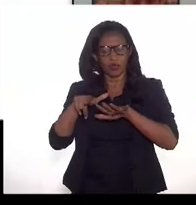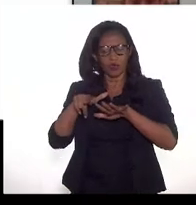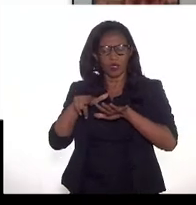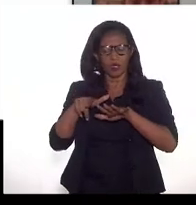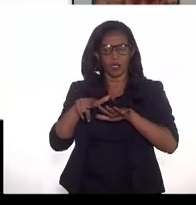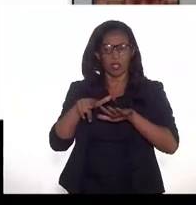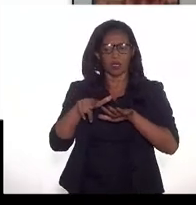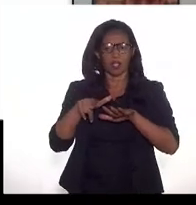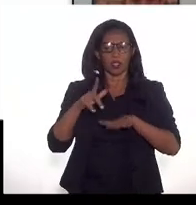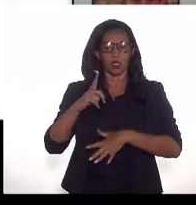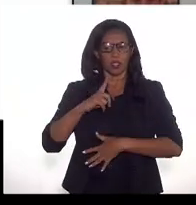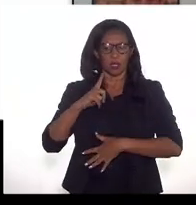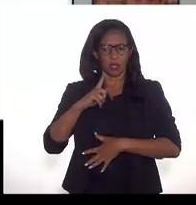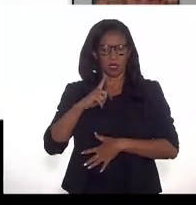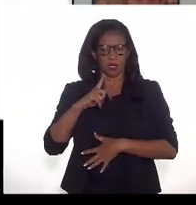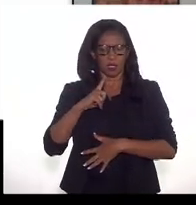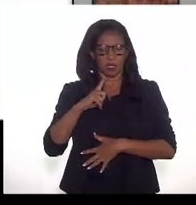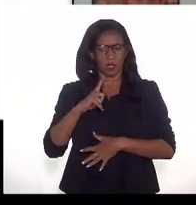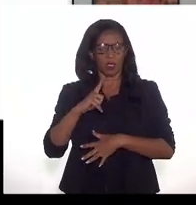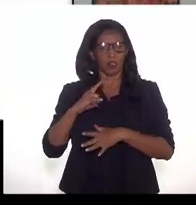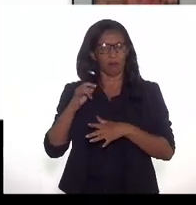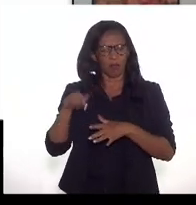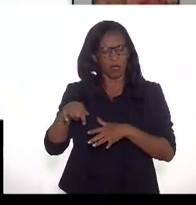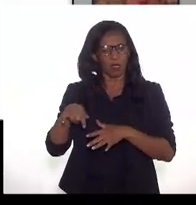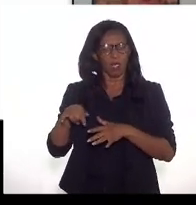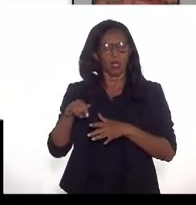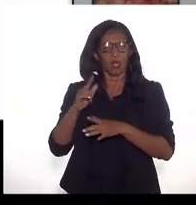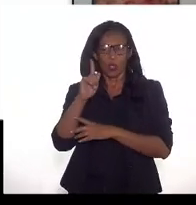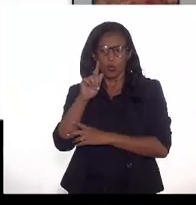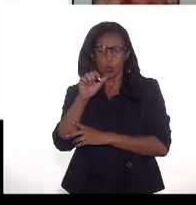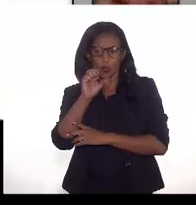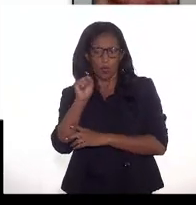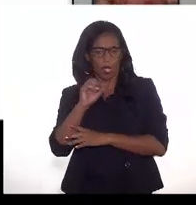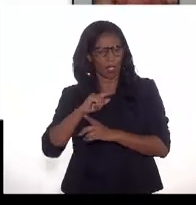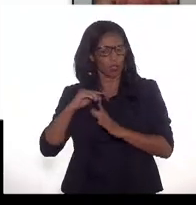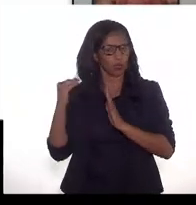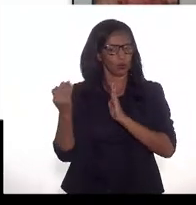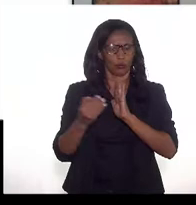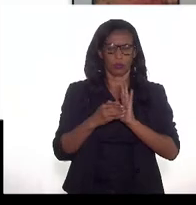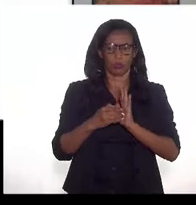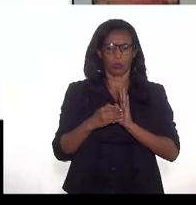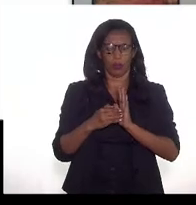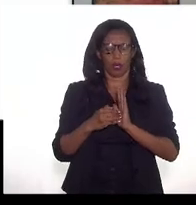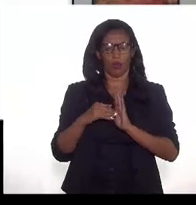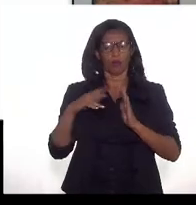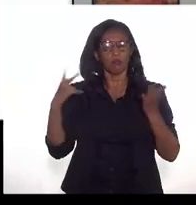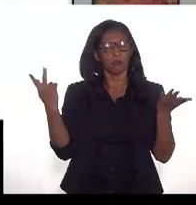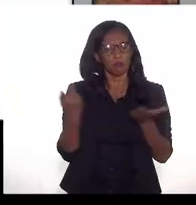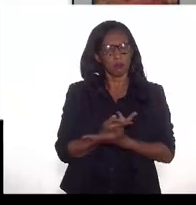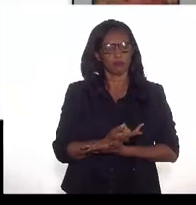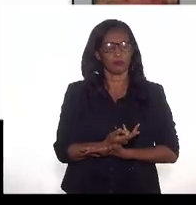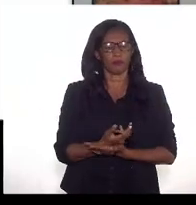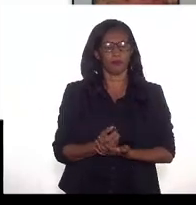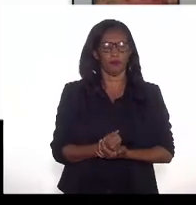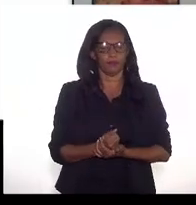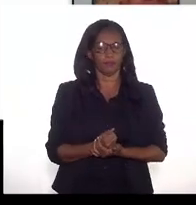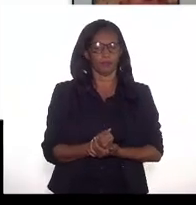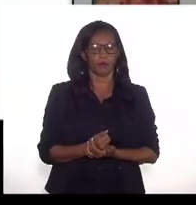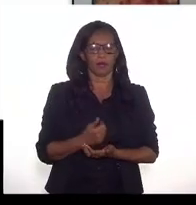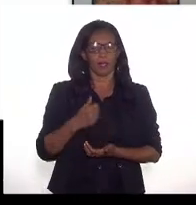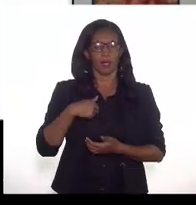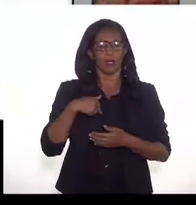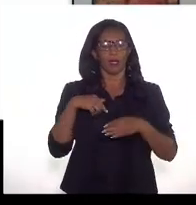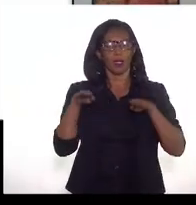pertencentes na composição do gás total. Então, é realizada uma média